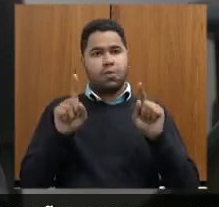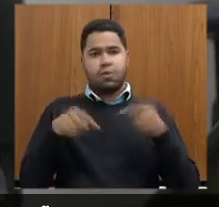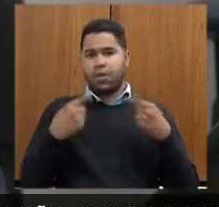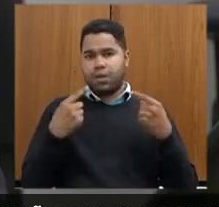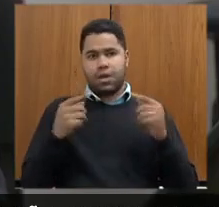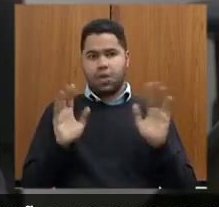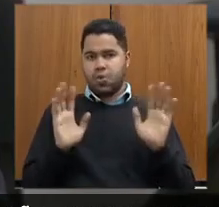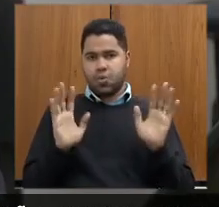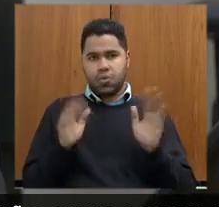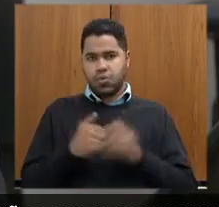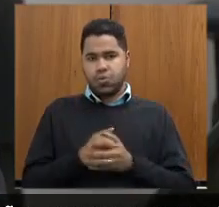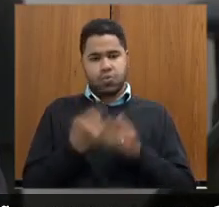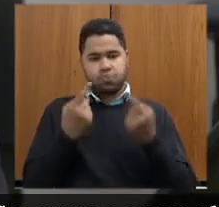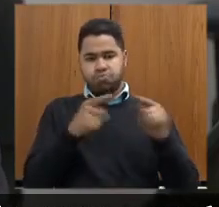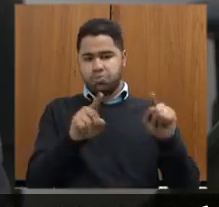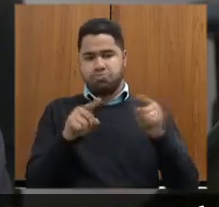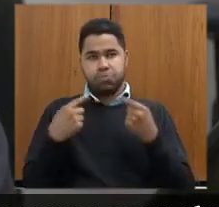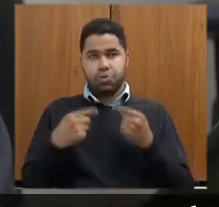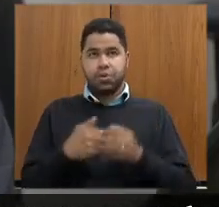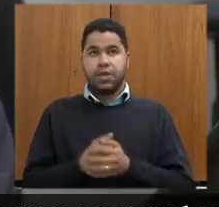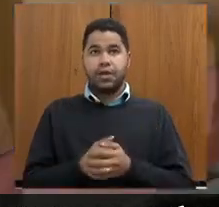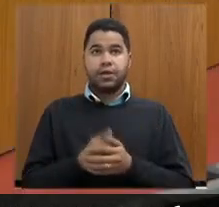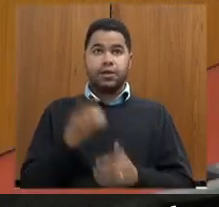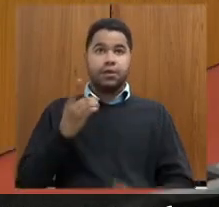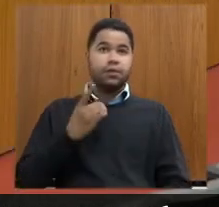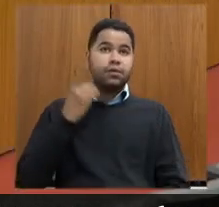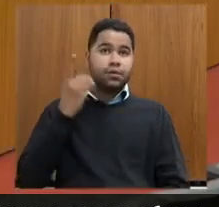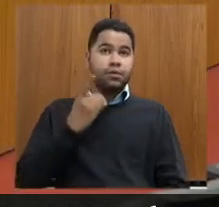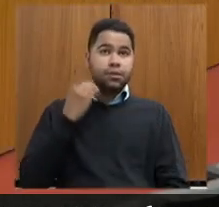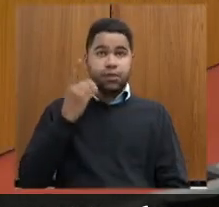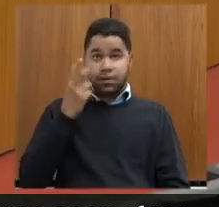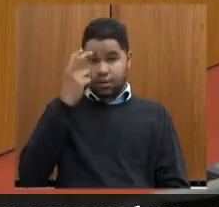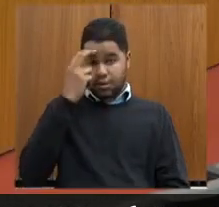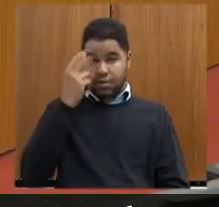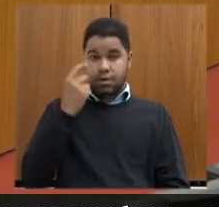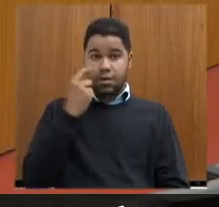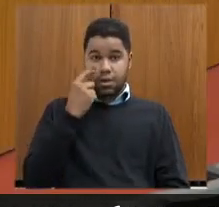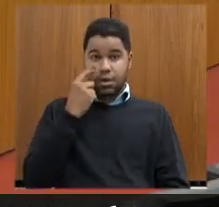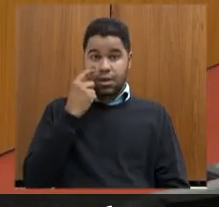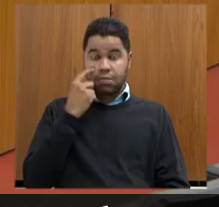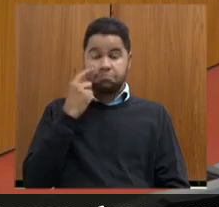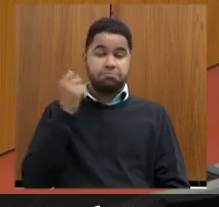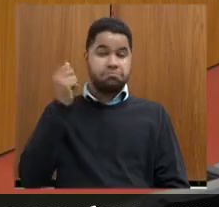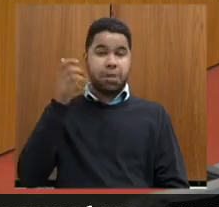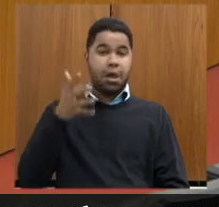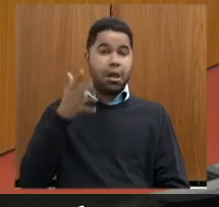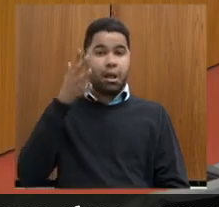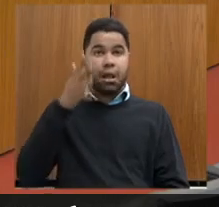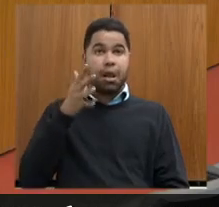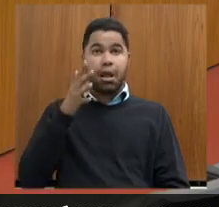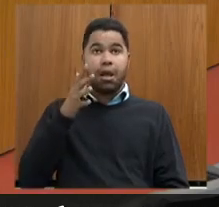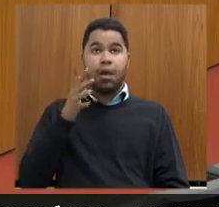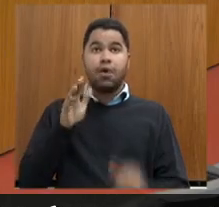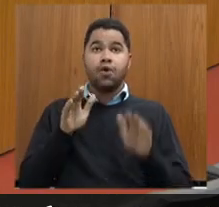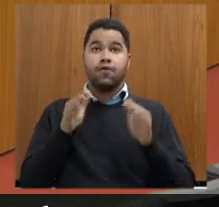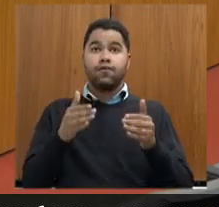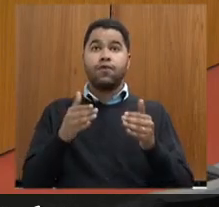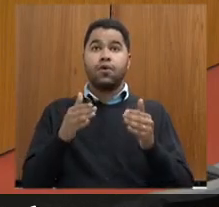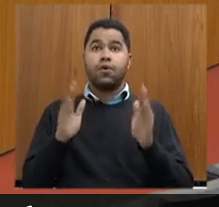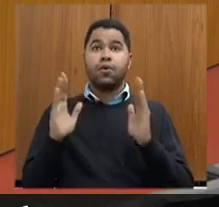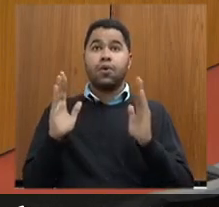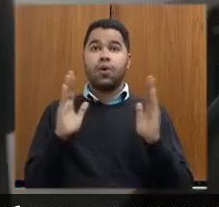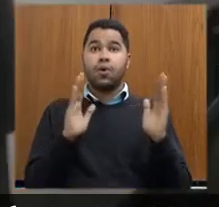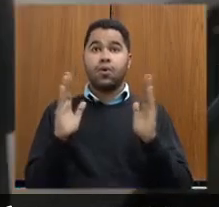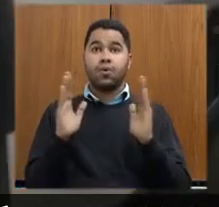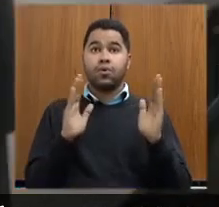aqui o deputado Zé Guilherme fez uma colocação em relação ao tempo que